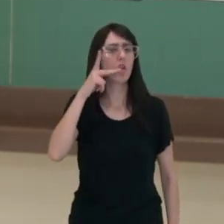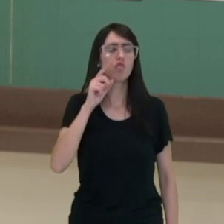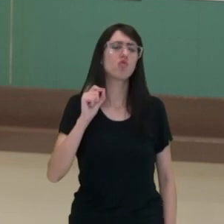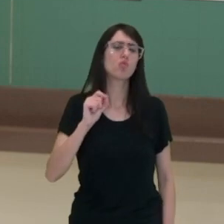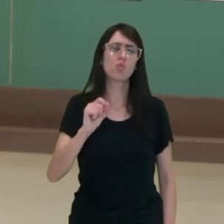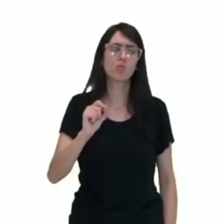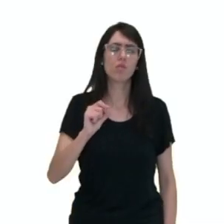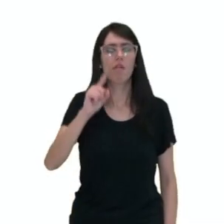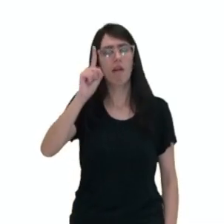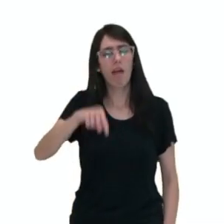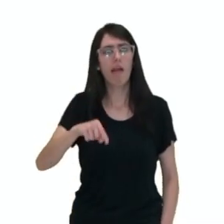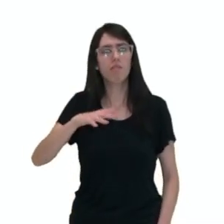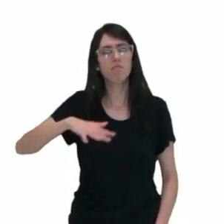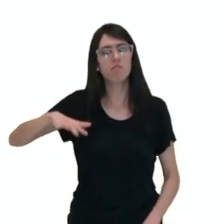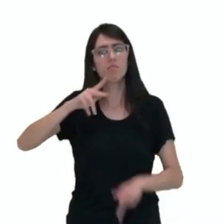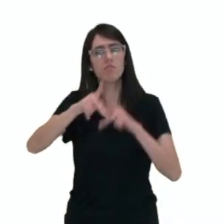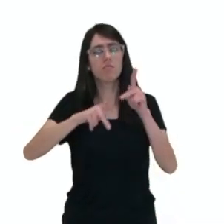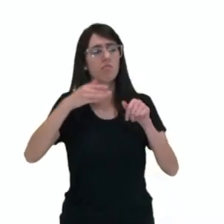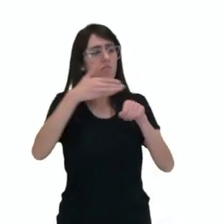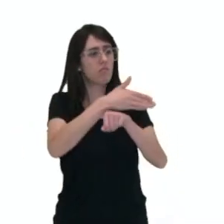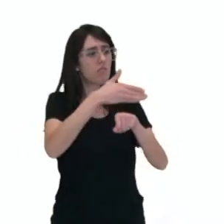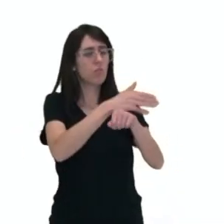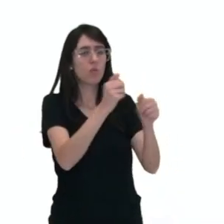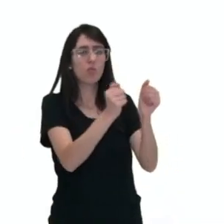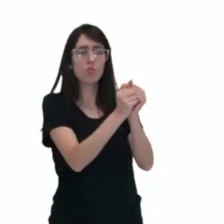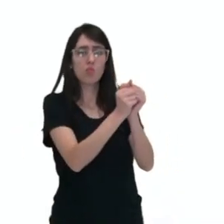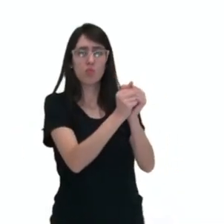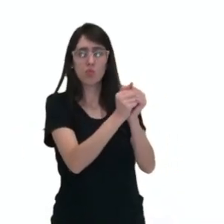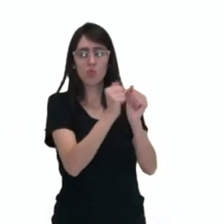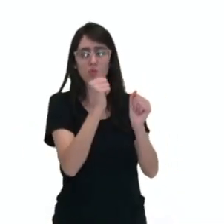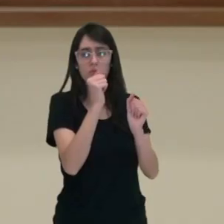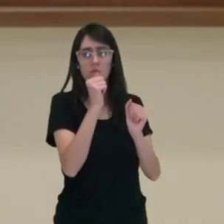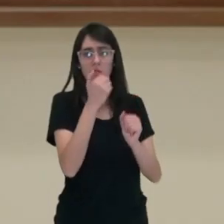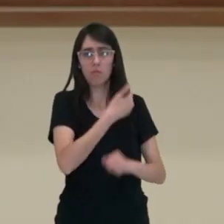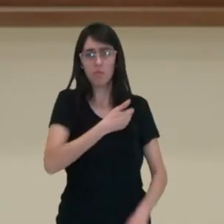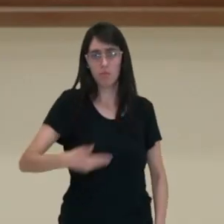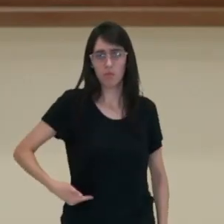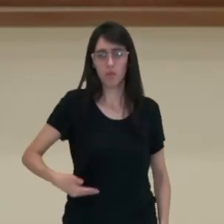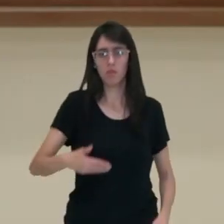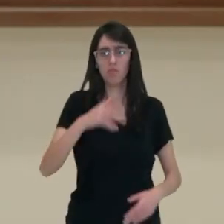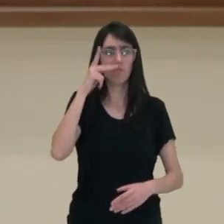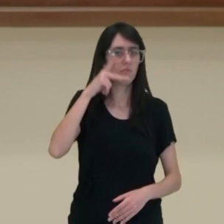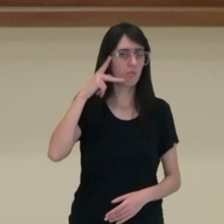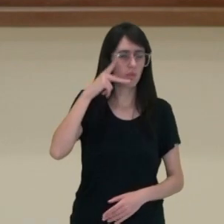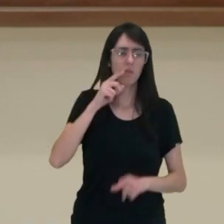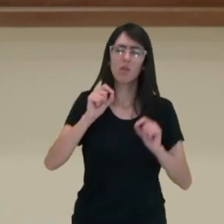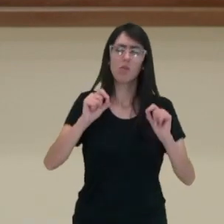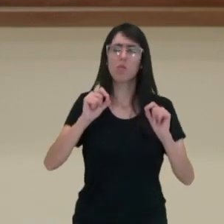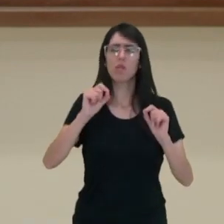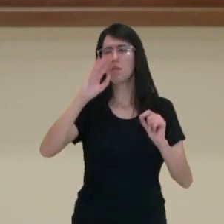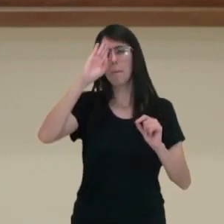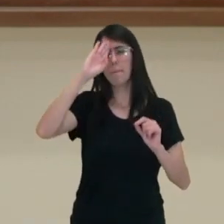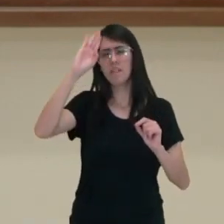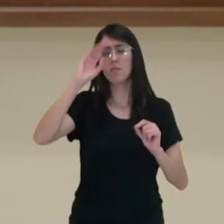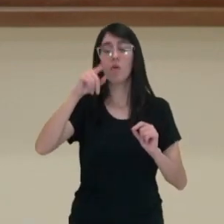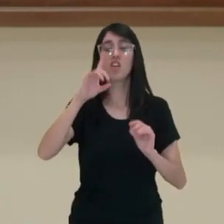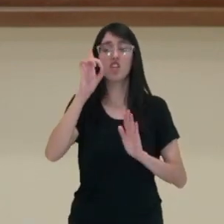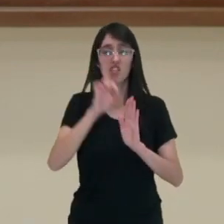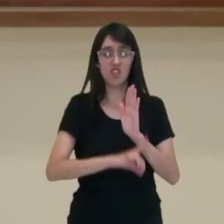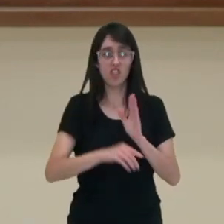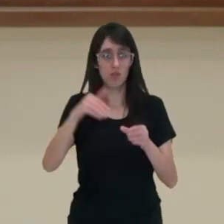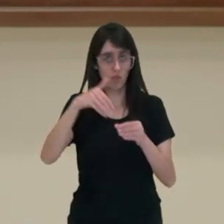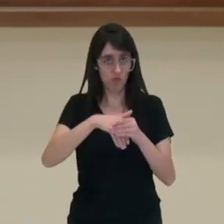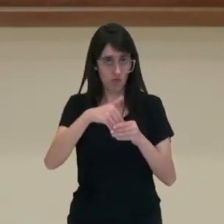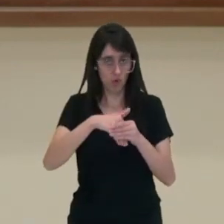Eles dizem respeito à participação na política e no Estado. Quais são os principais direitos políticos? Direito ao voto, direito à